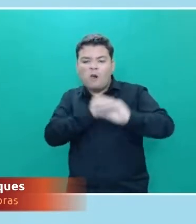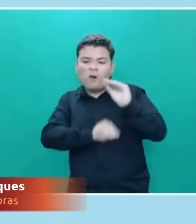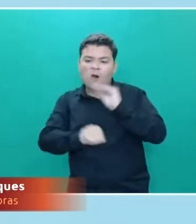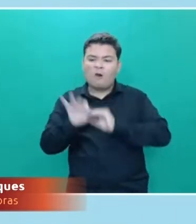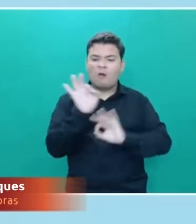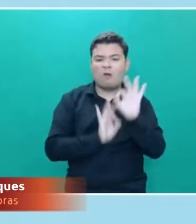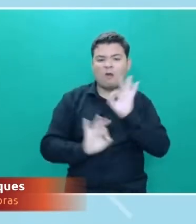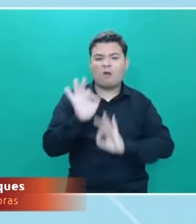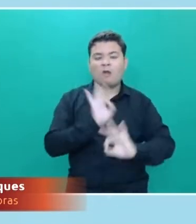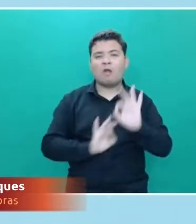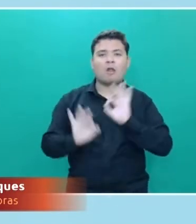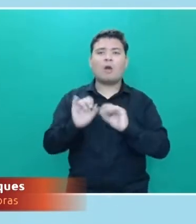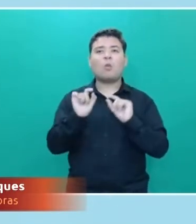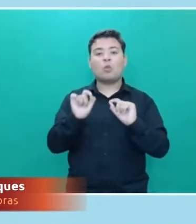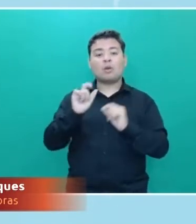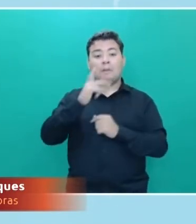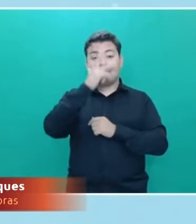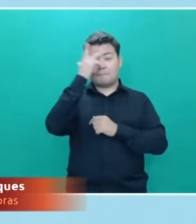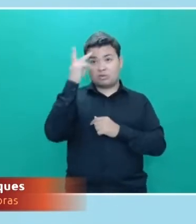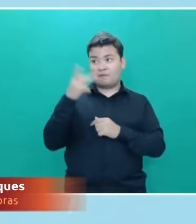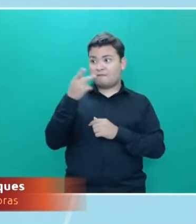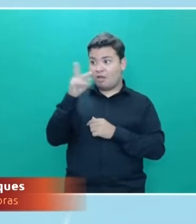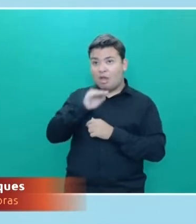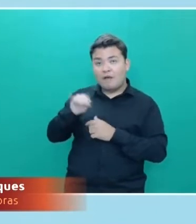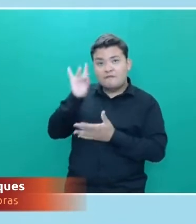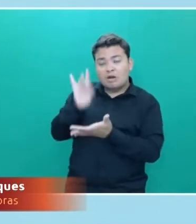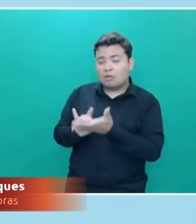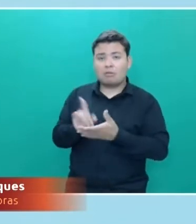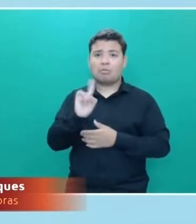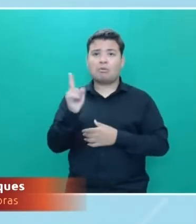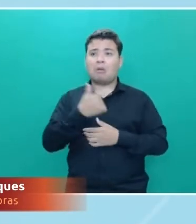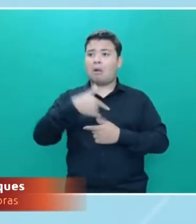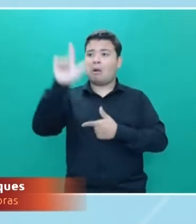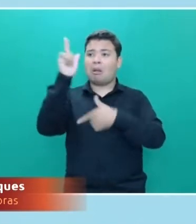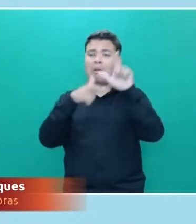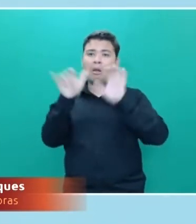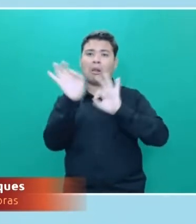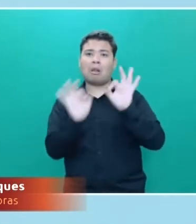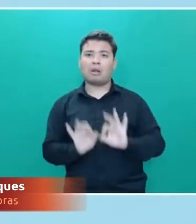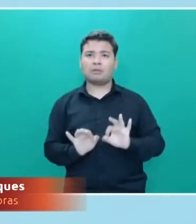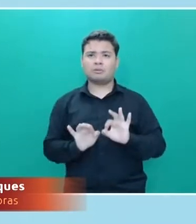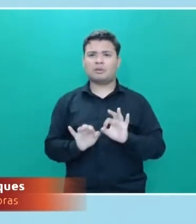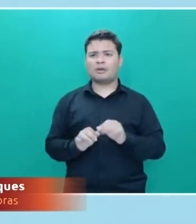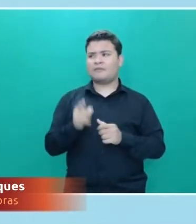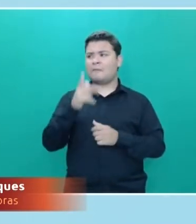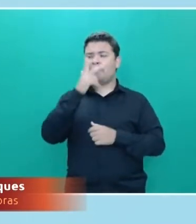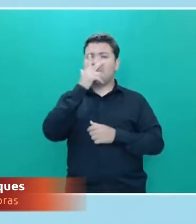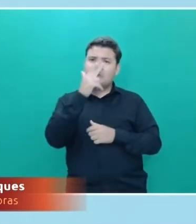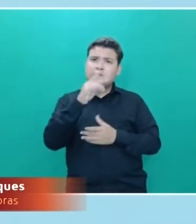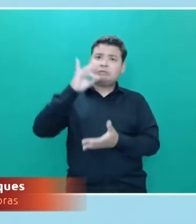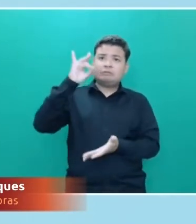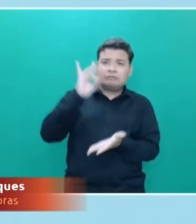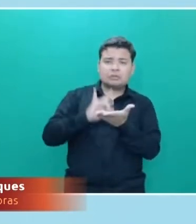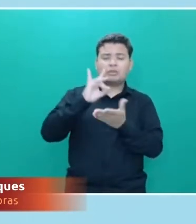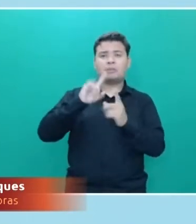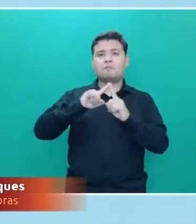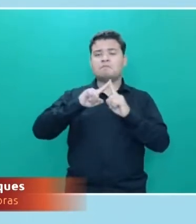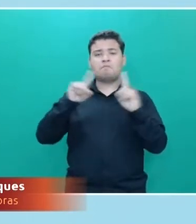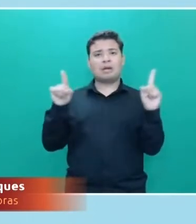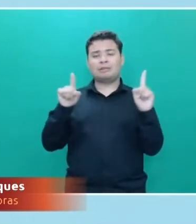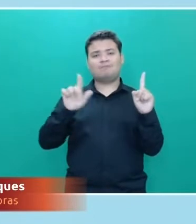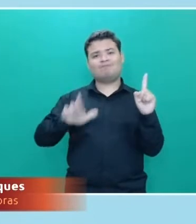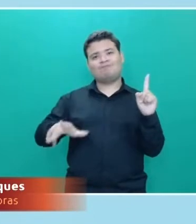na verdade, não são. Então, assim, dá uma veracidade muito grande à informação, dá a impressão que aquilo é verdadeiro, quando de fato não é.